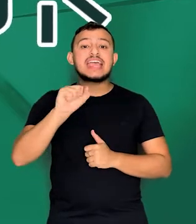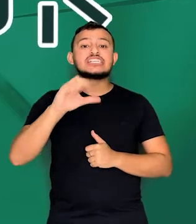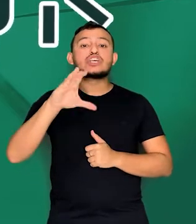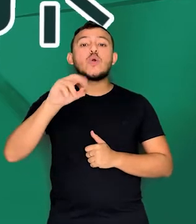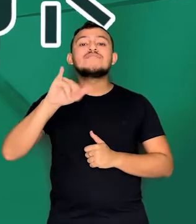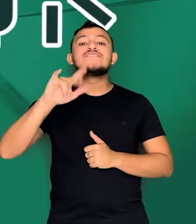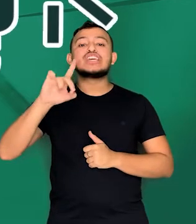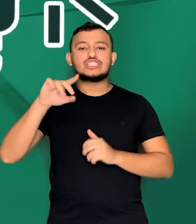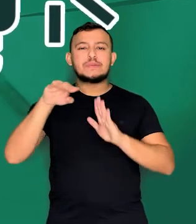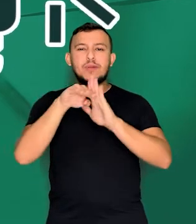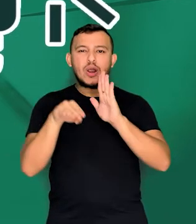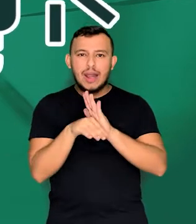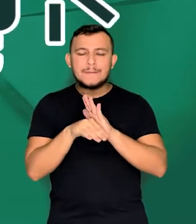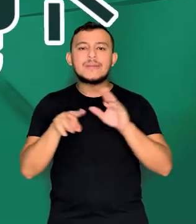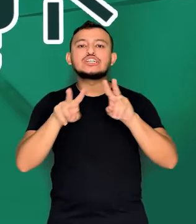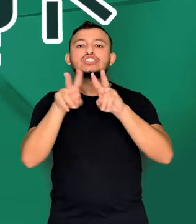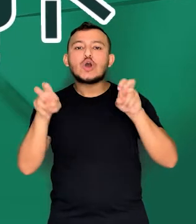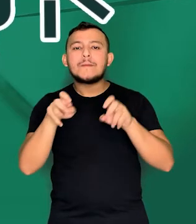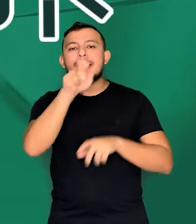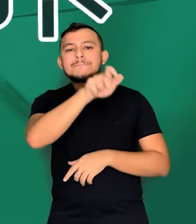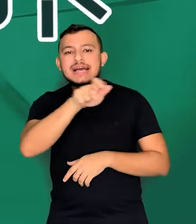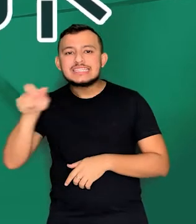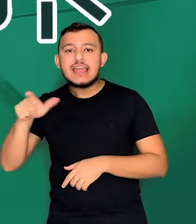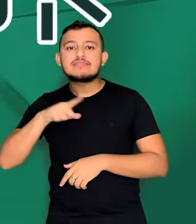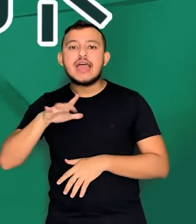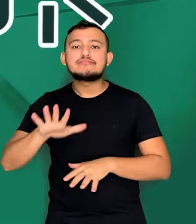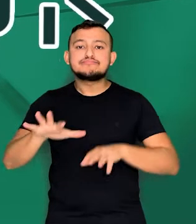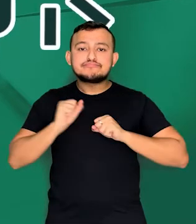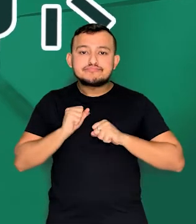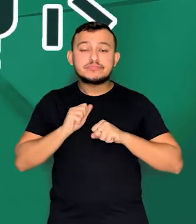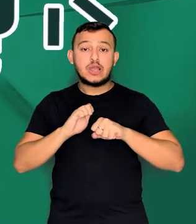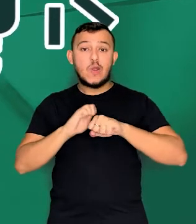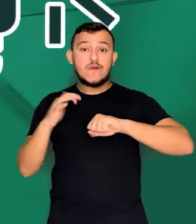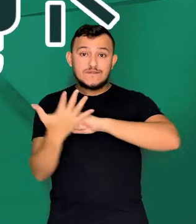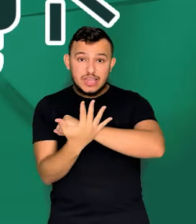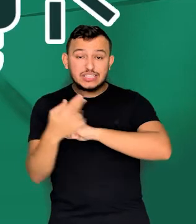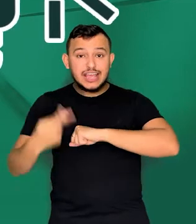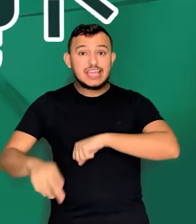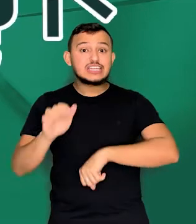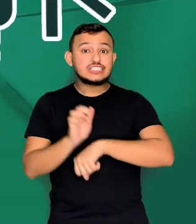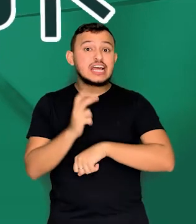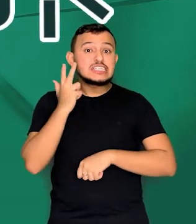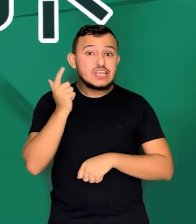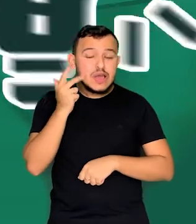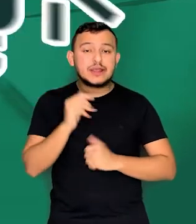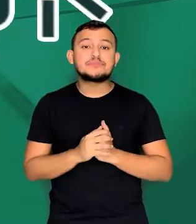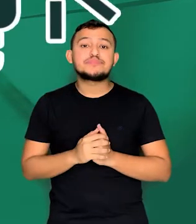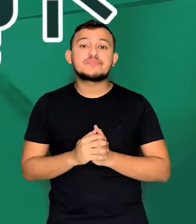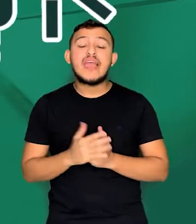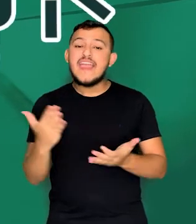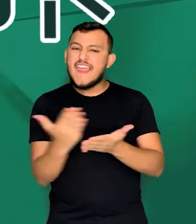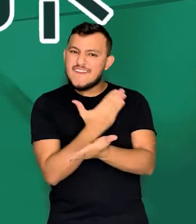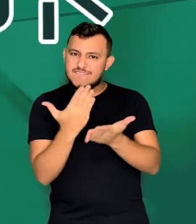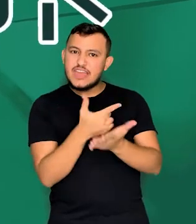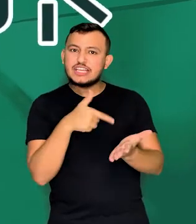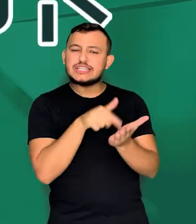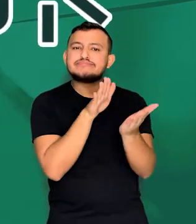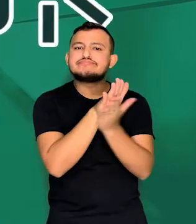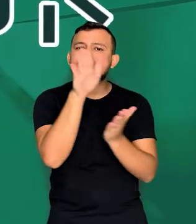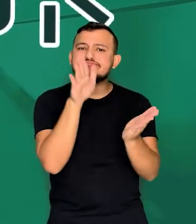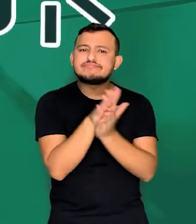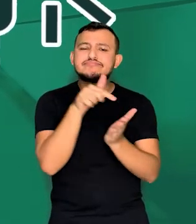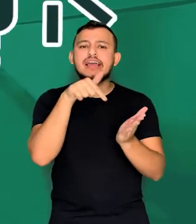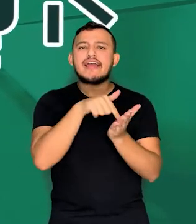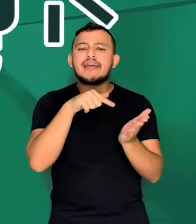pesquisa sobre evolução histórica e clínica de pacientes acometidos por Covid-19 no Ceará. A revista Caderno